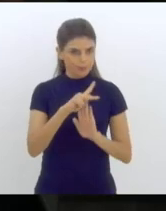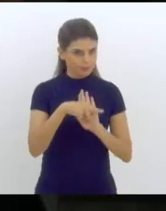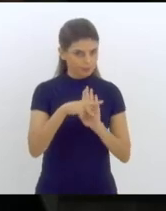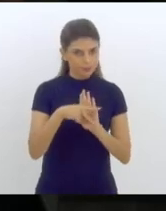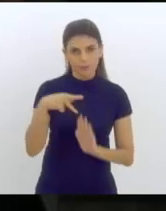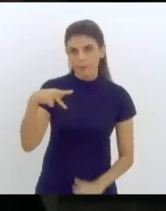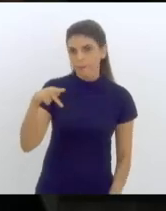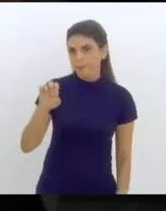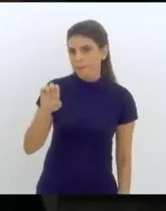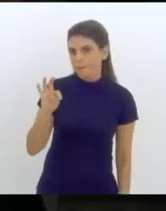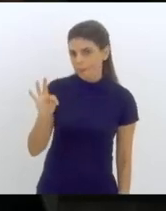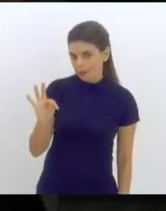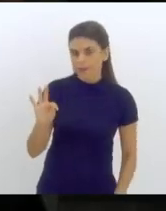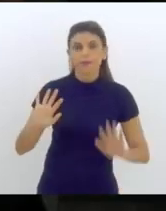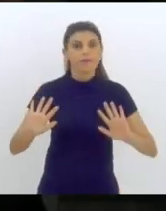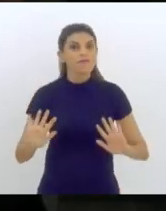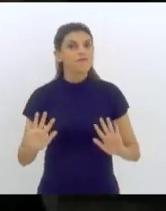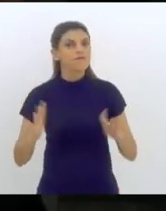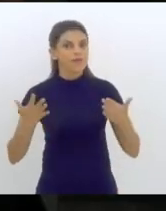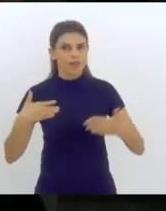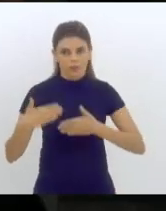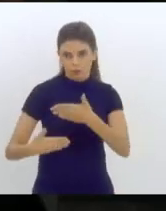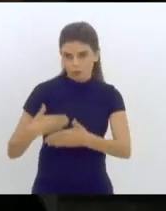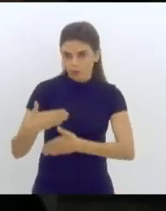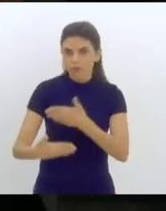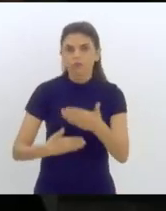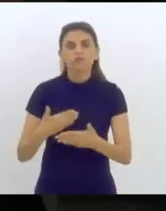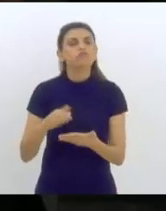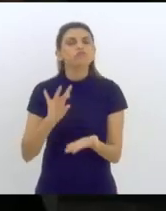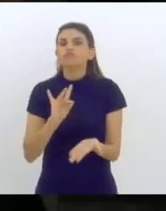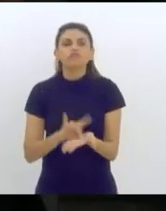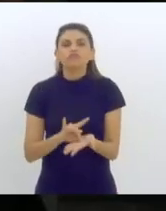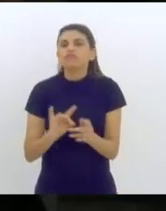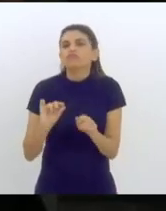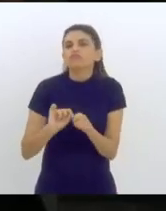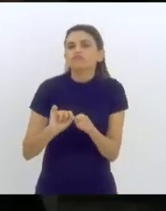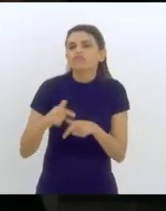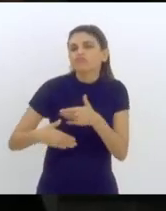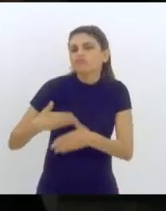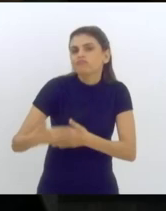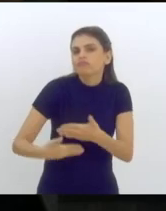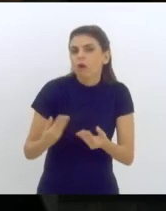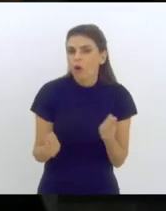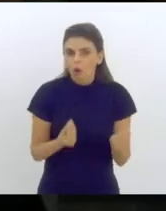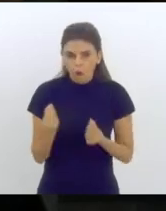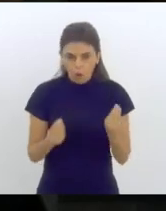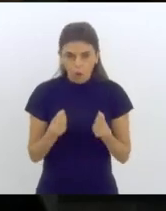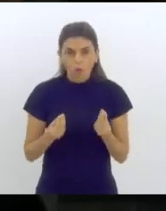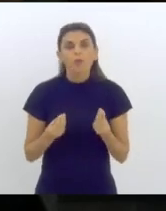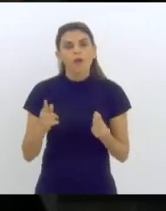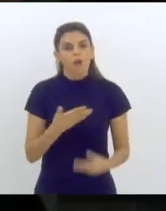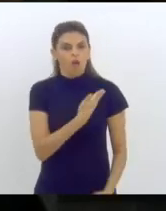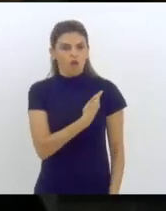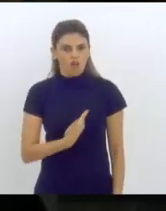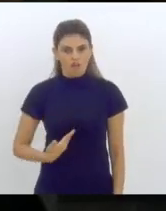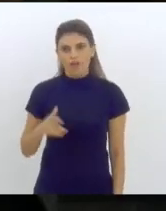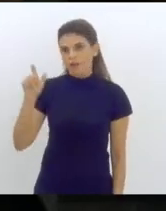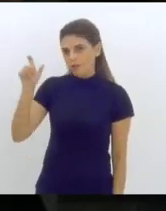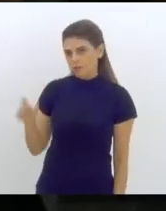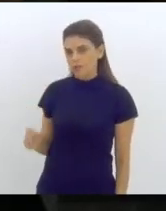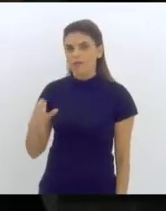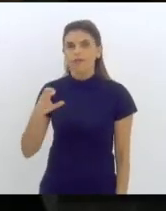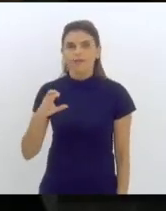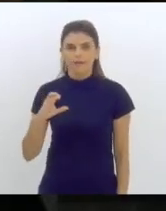Este evento foi realizado pelo governador do Estado,